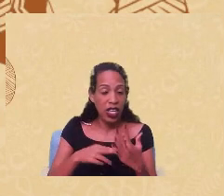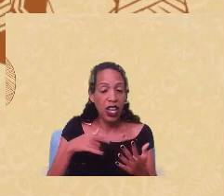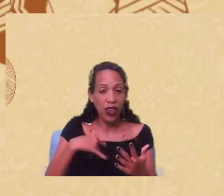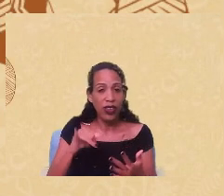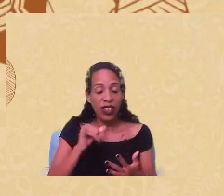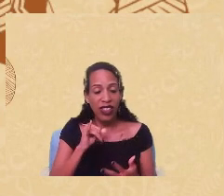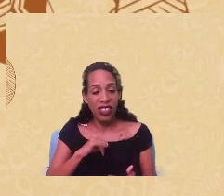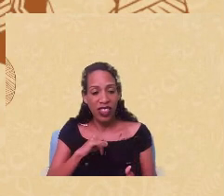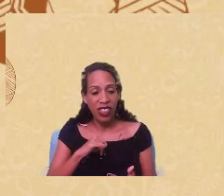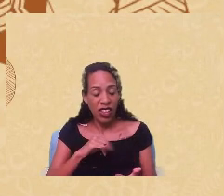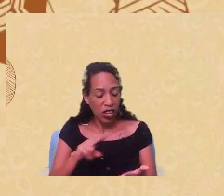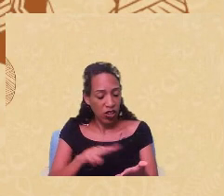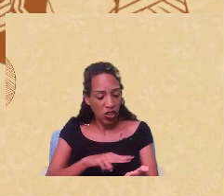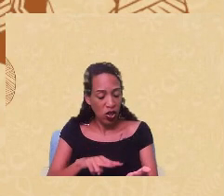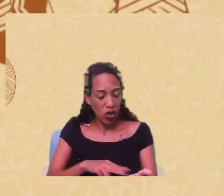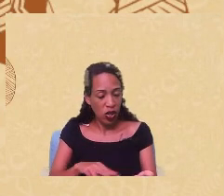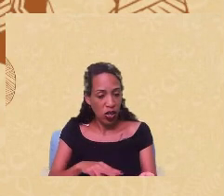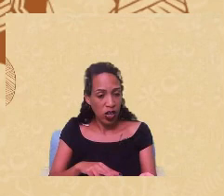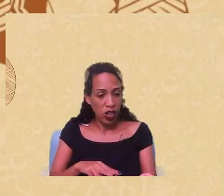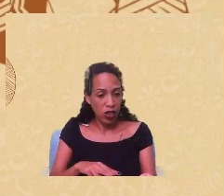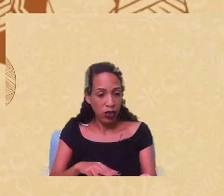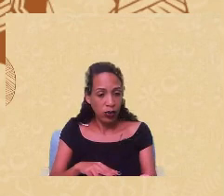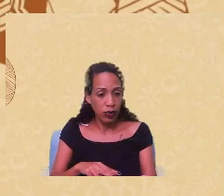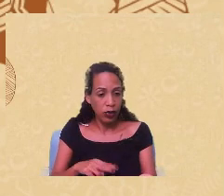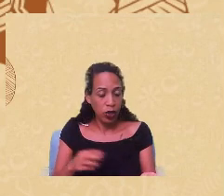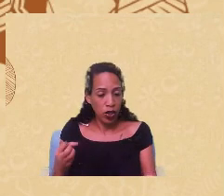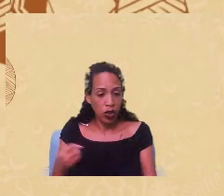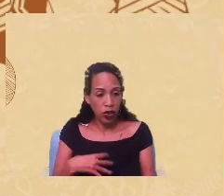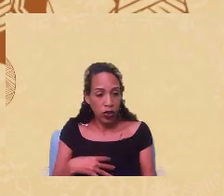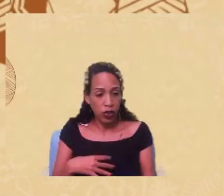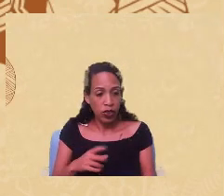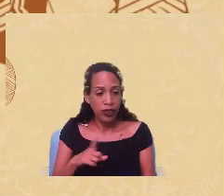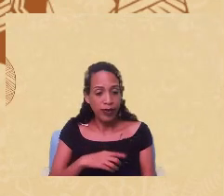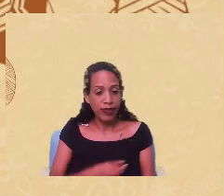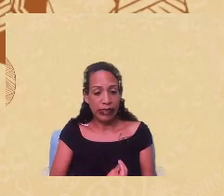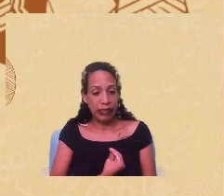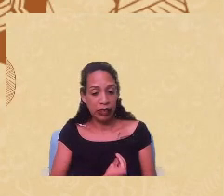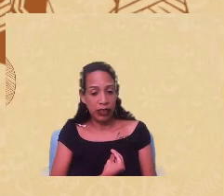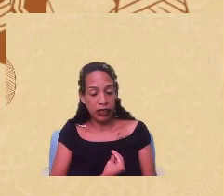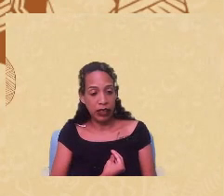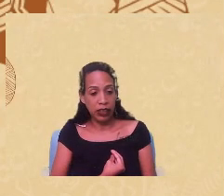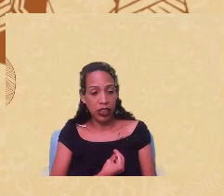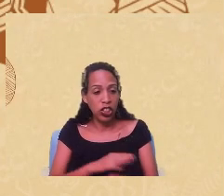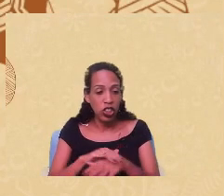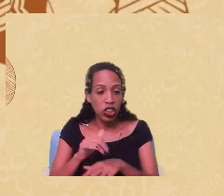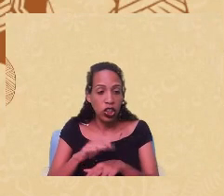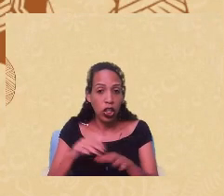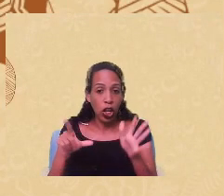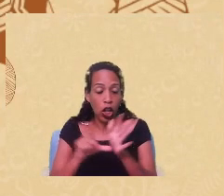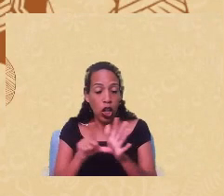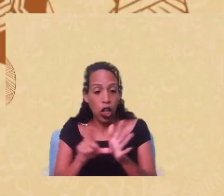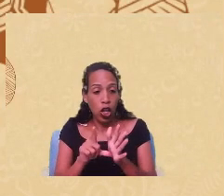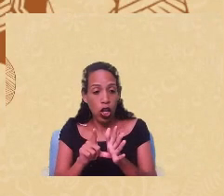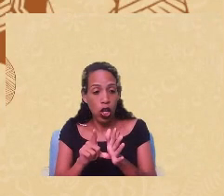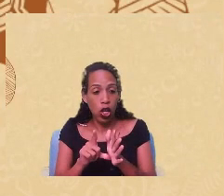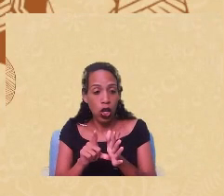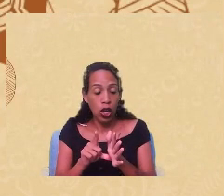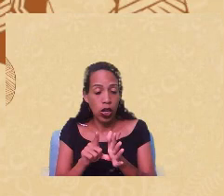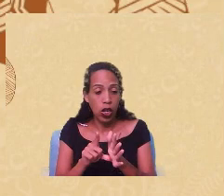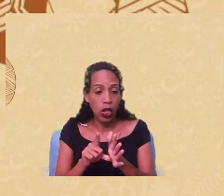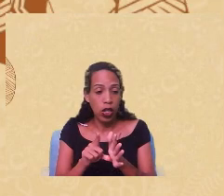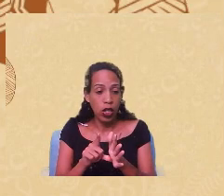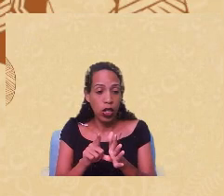evidentemente dessa binaridade do se chamou de lógica amigo inimigo enfim